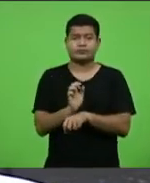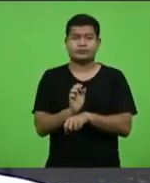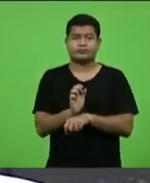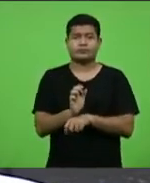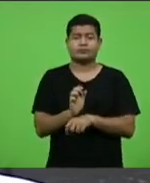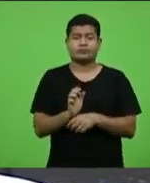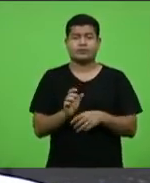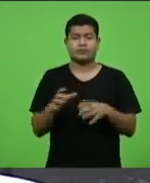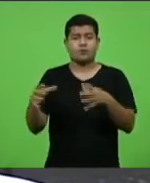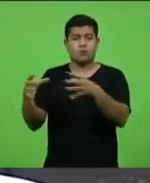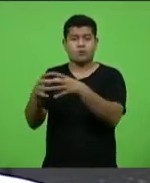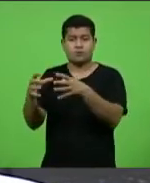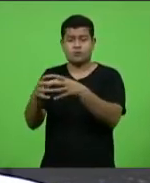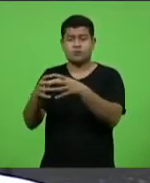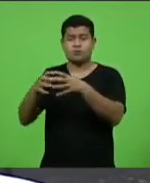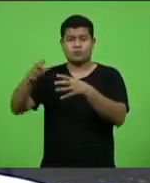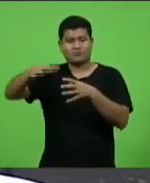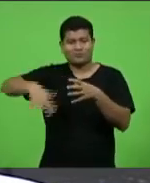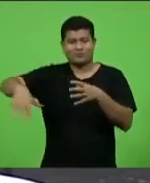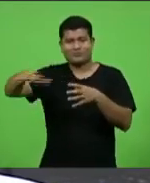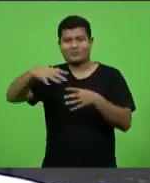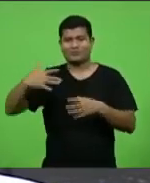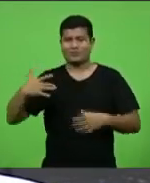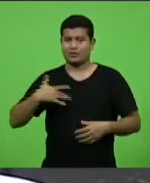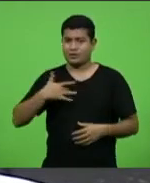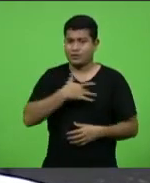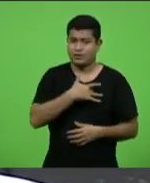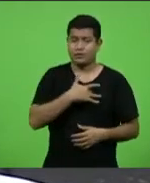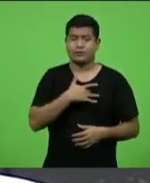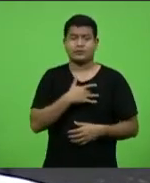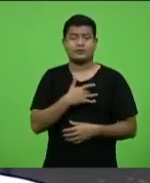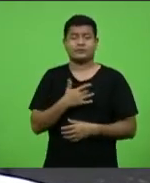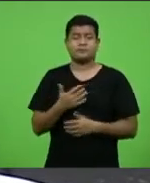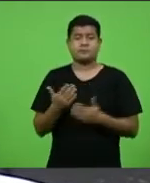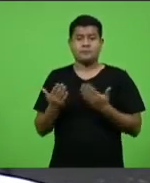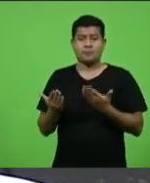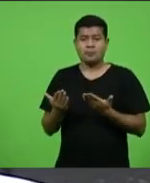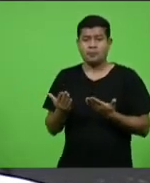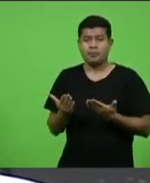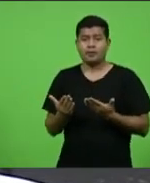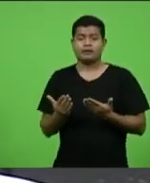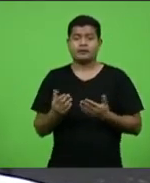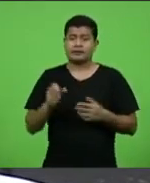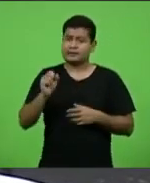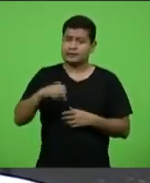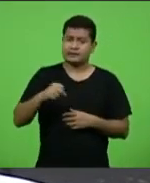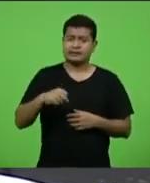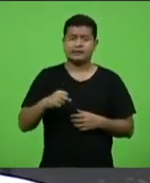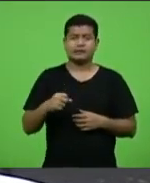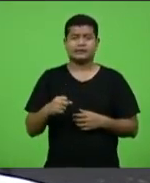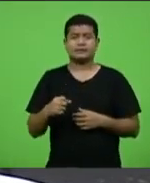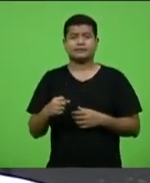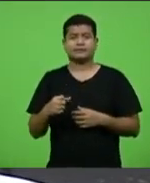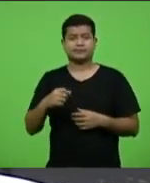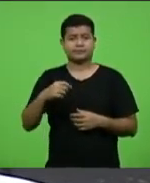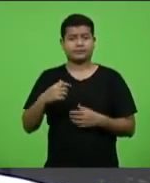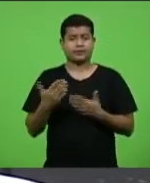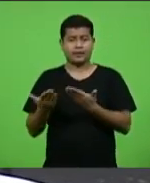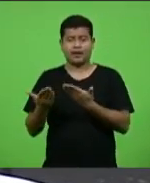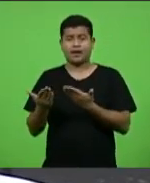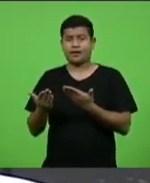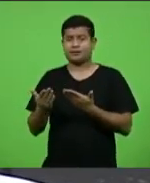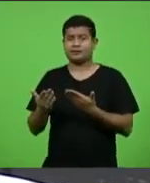sua equipe da área da saúde, sim, façam os devidos